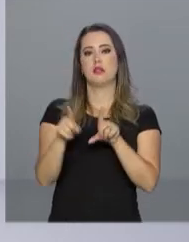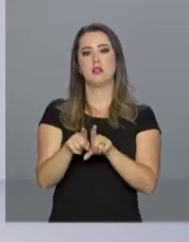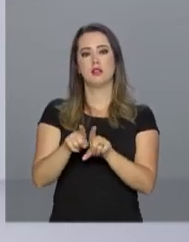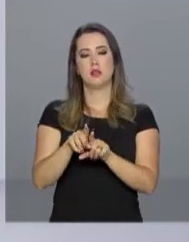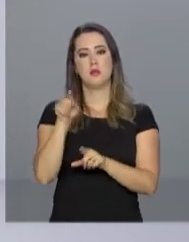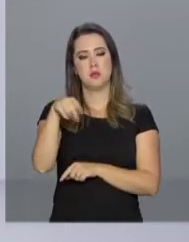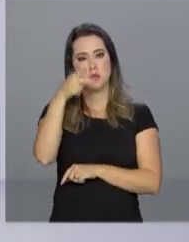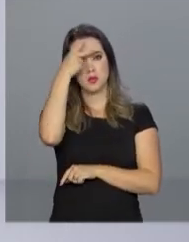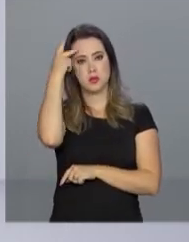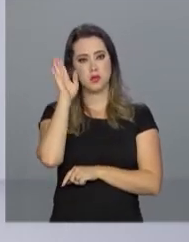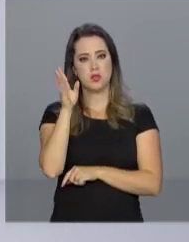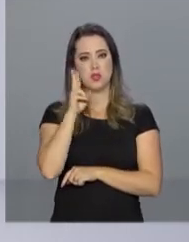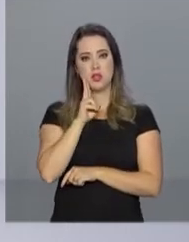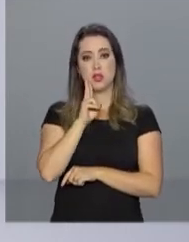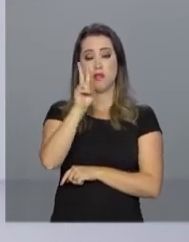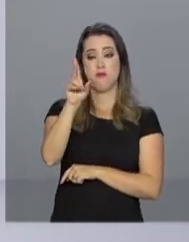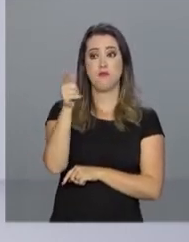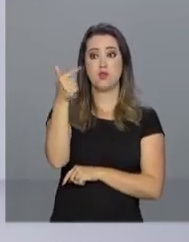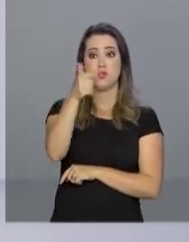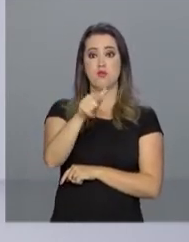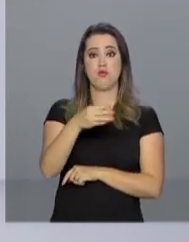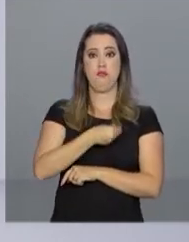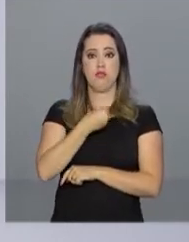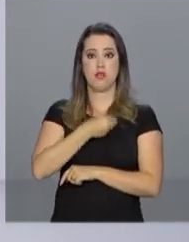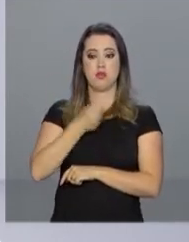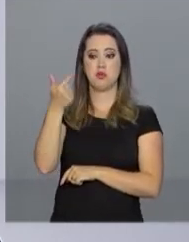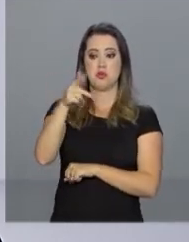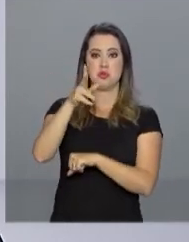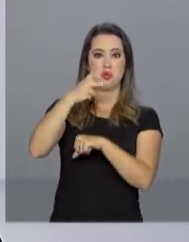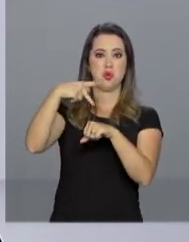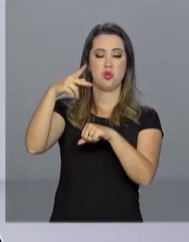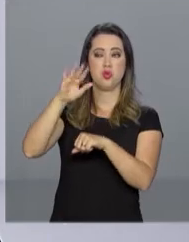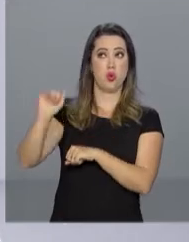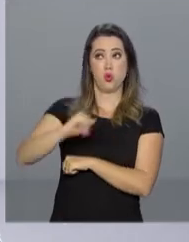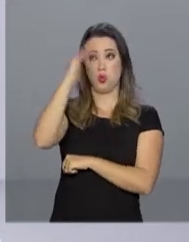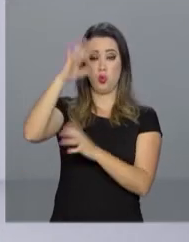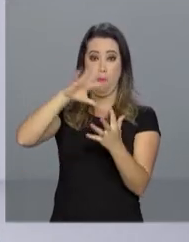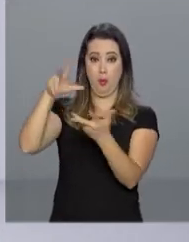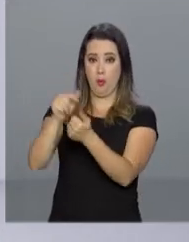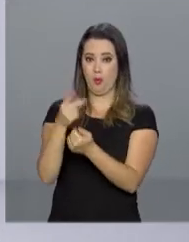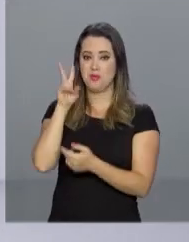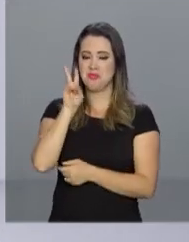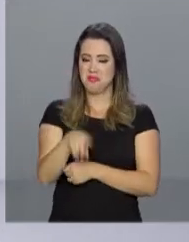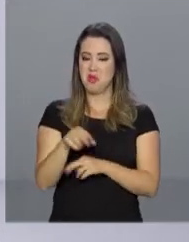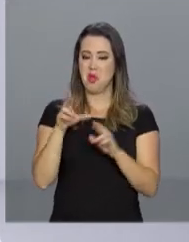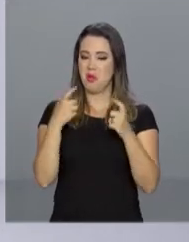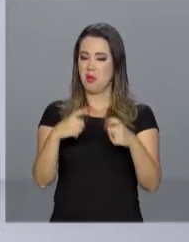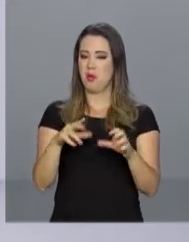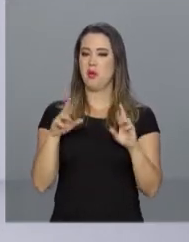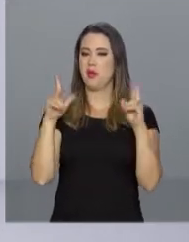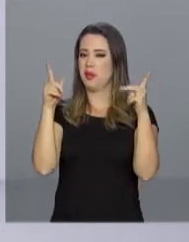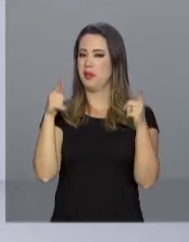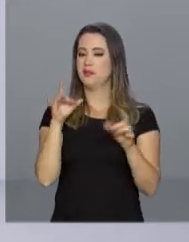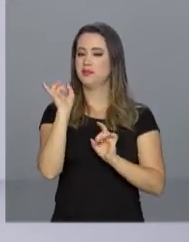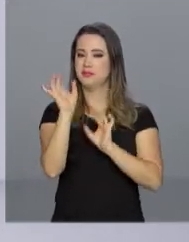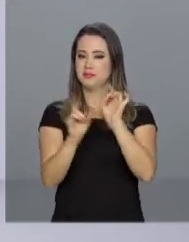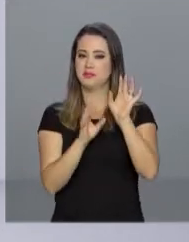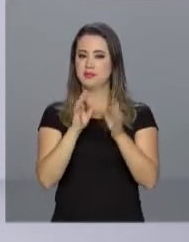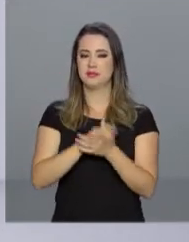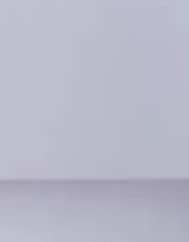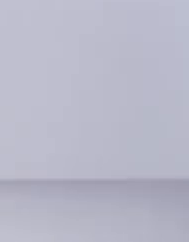mesmo quem jure já ter visto extraterrestres. A Chapada é mesmo um lugar diferente e especial.